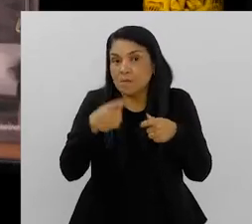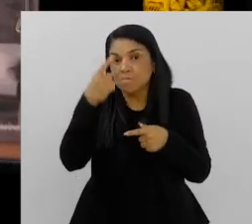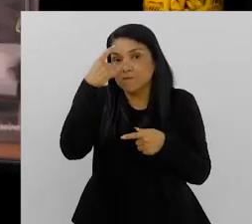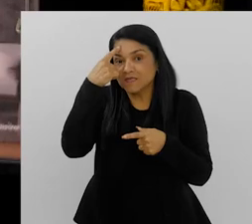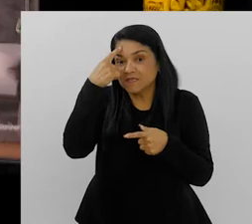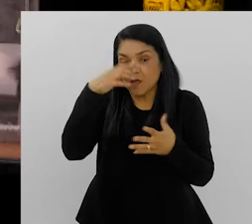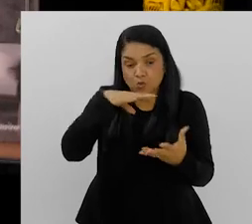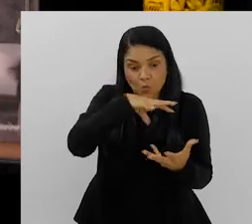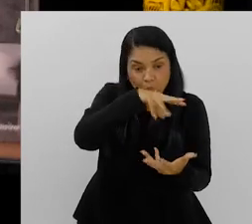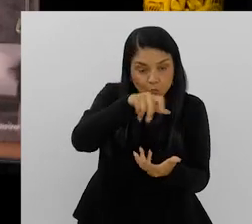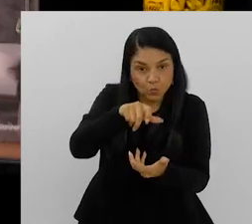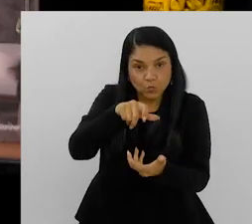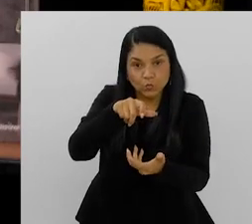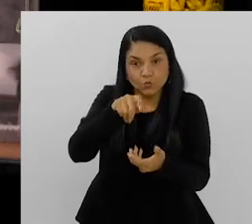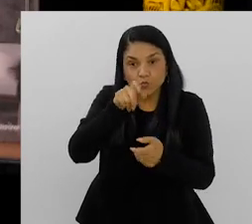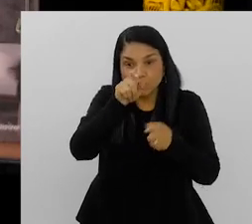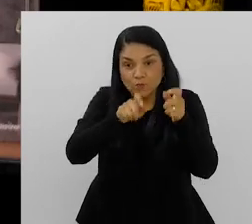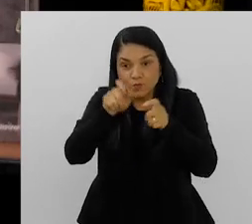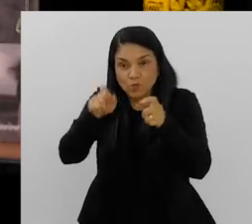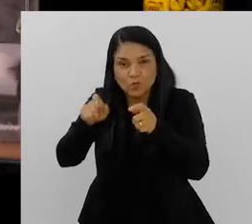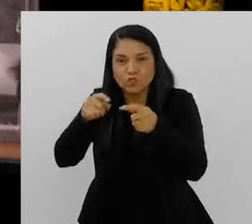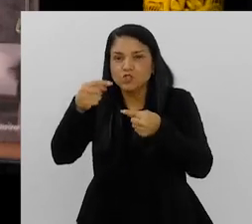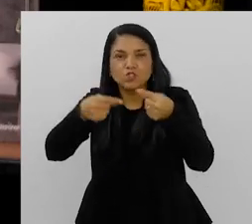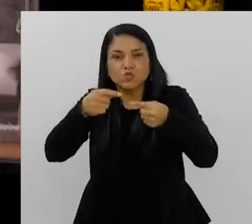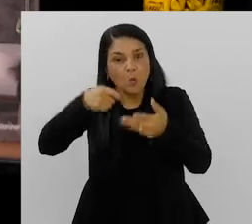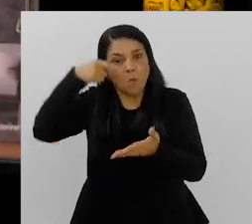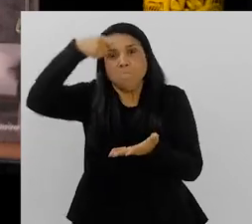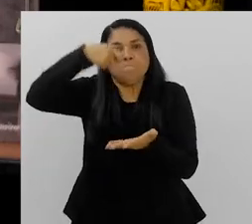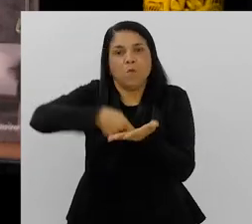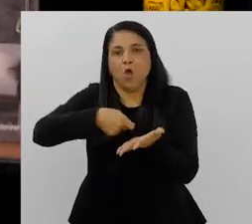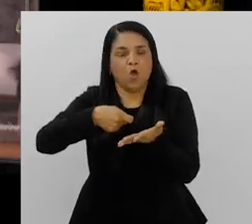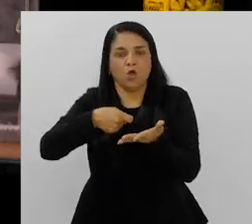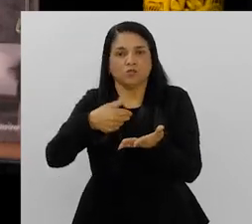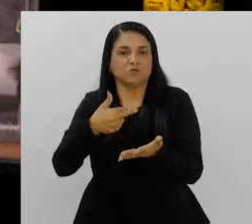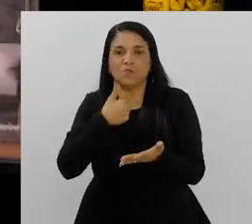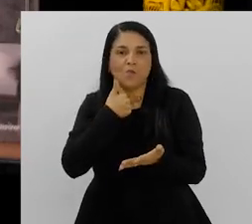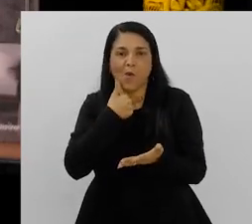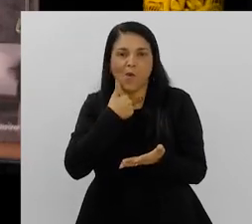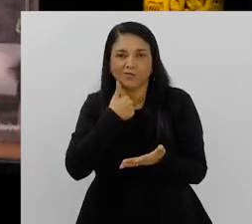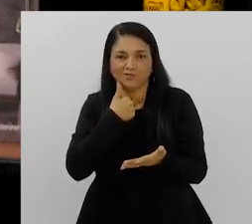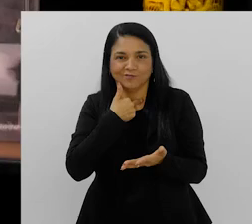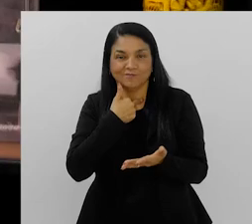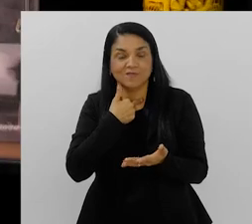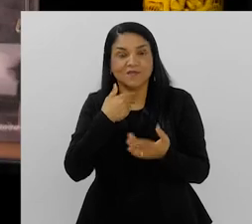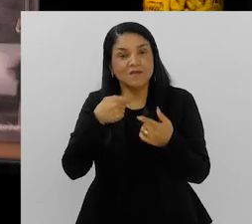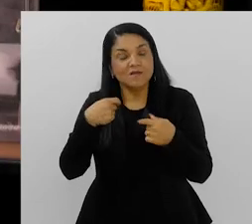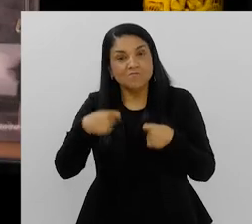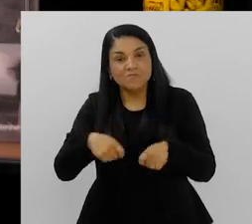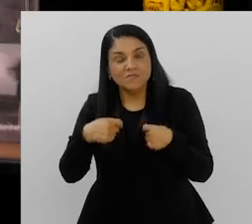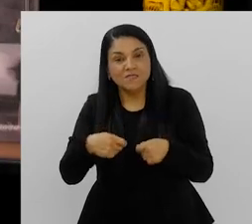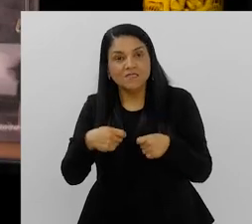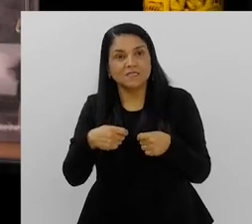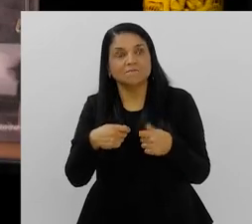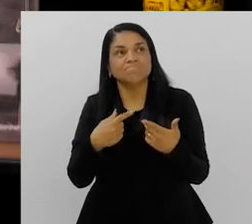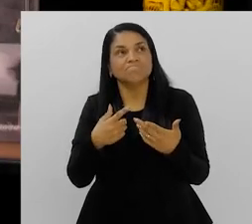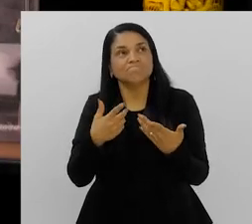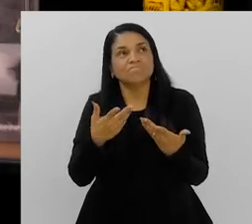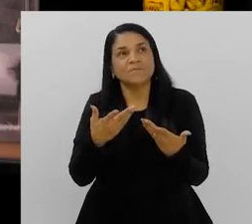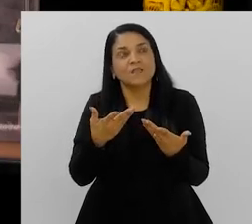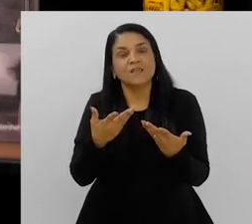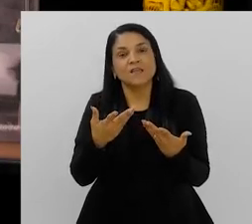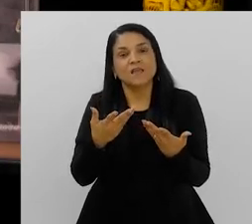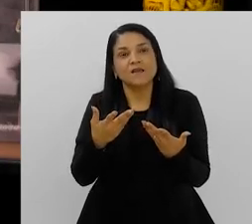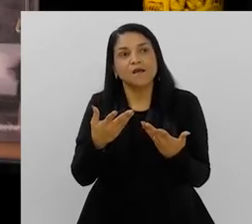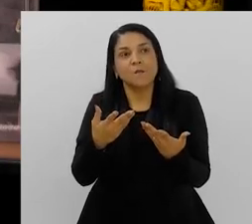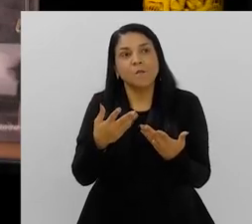coletivamente. Não dá para coletivizar sendo uma discussão imposta. Não dá para coletivizar sendo uma discussão autocrática.